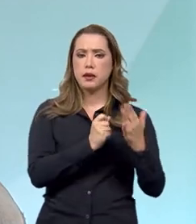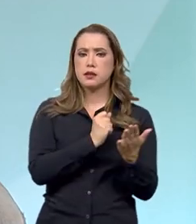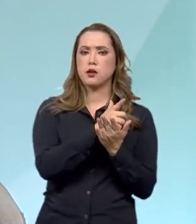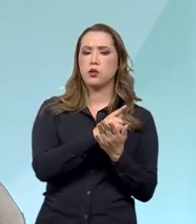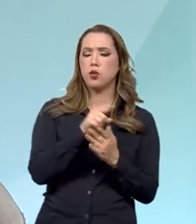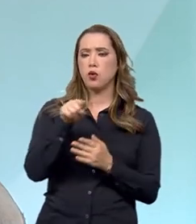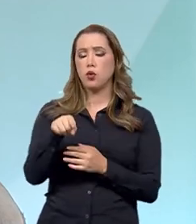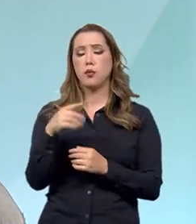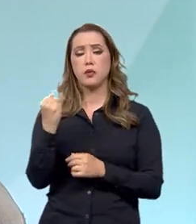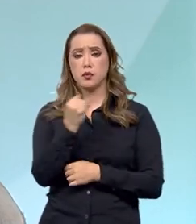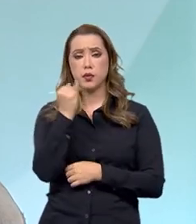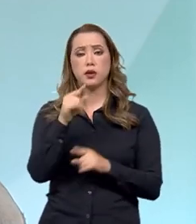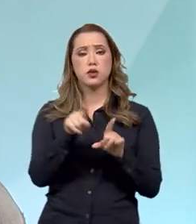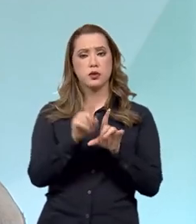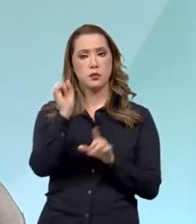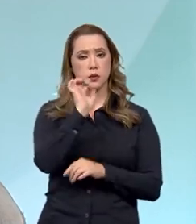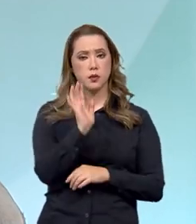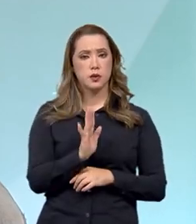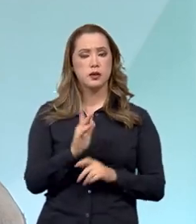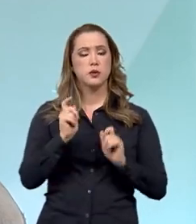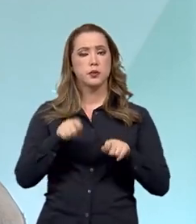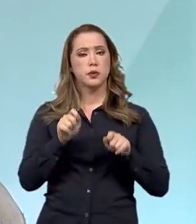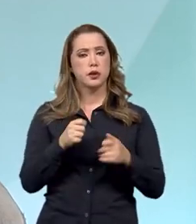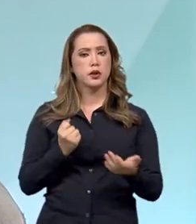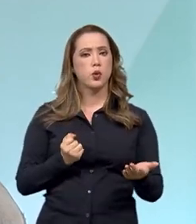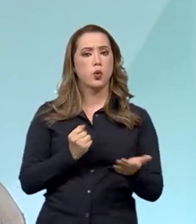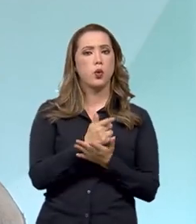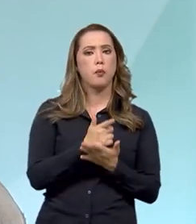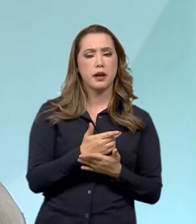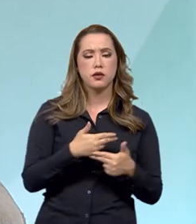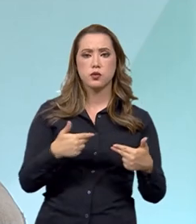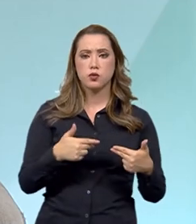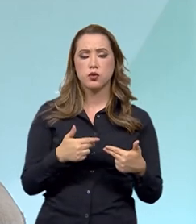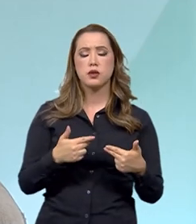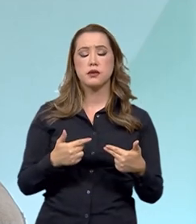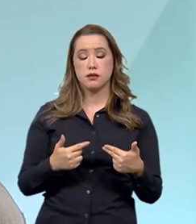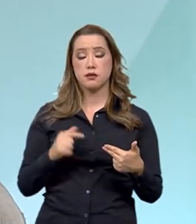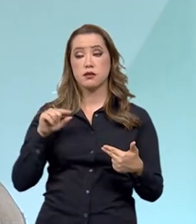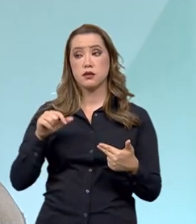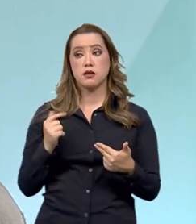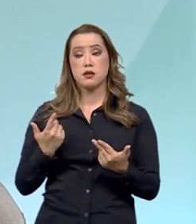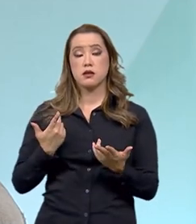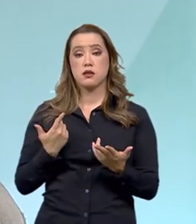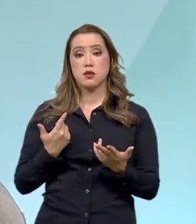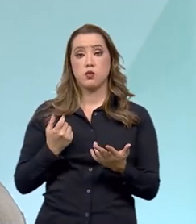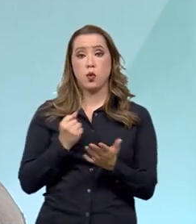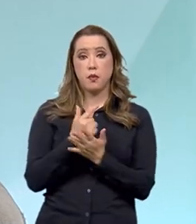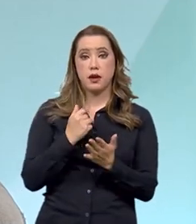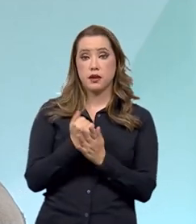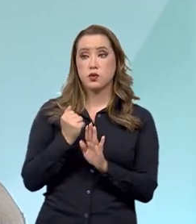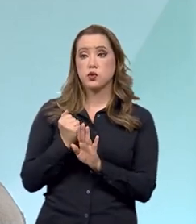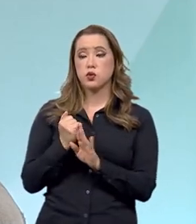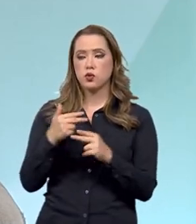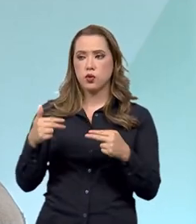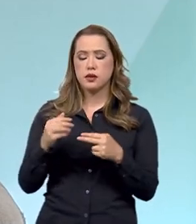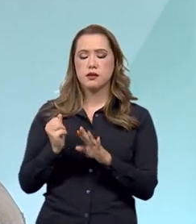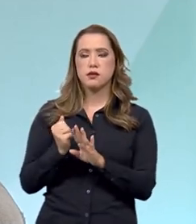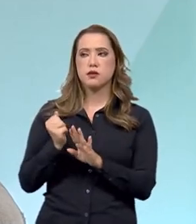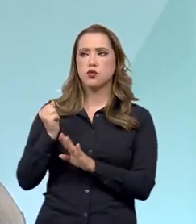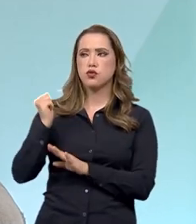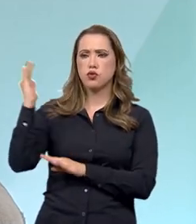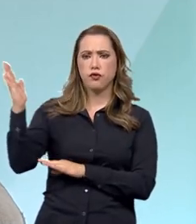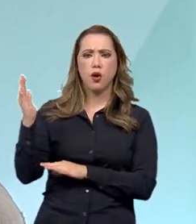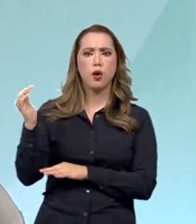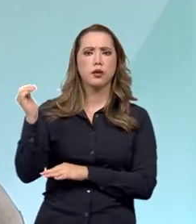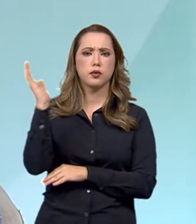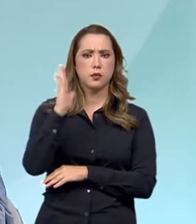ganhando o nosso país em ele poder receber esses produtos importados com a celeridade que